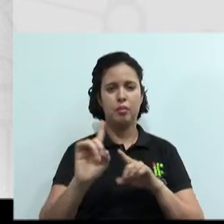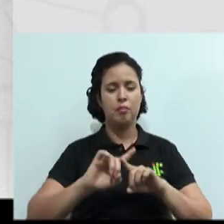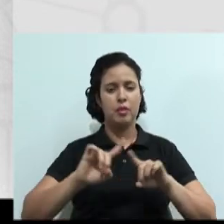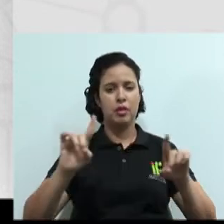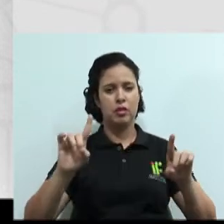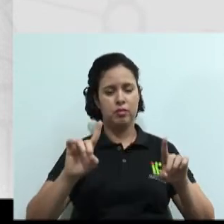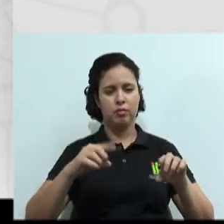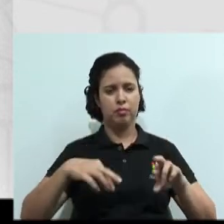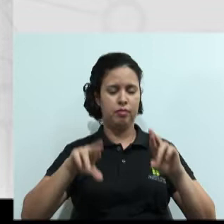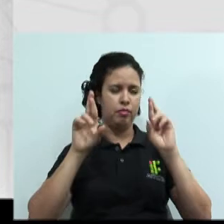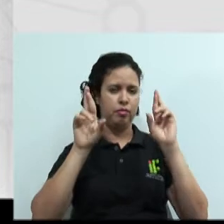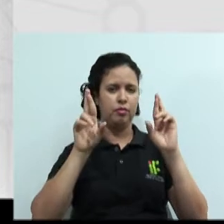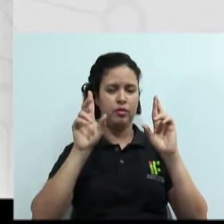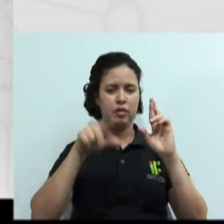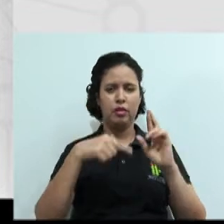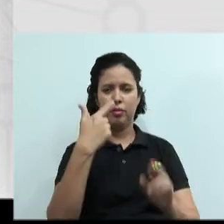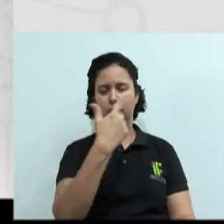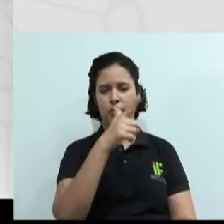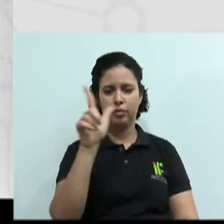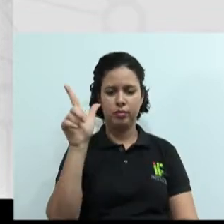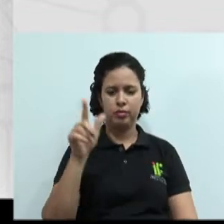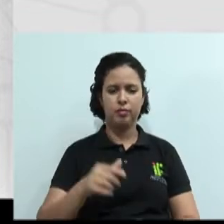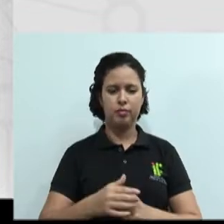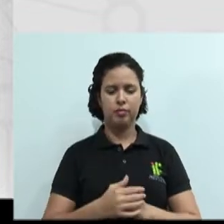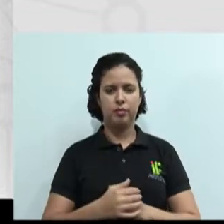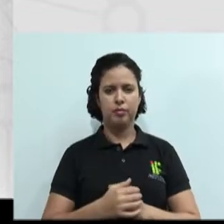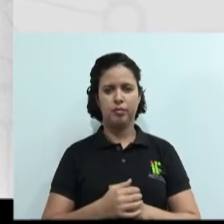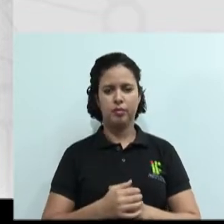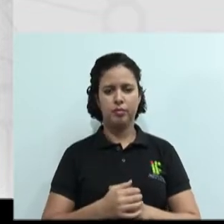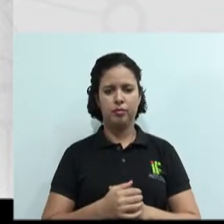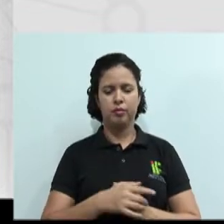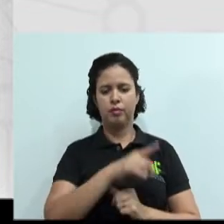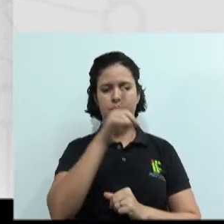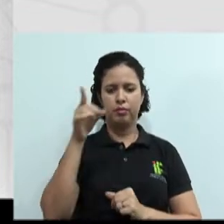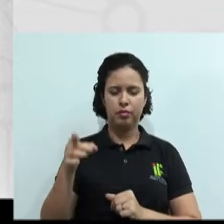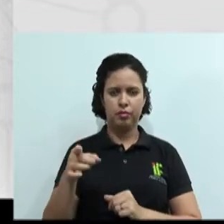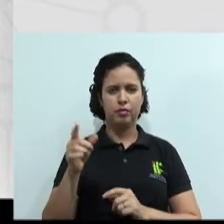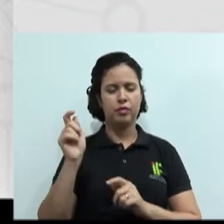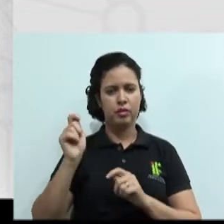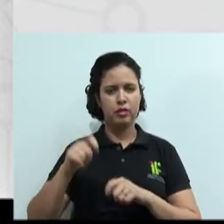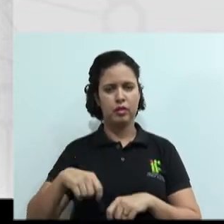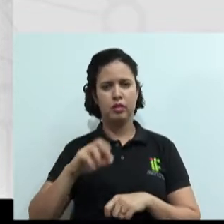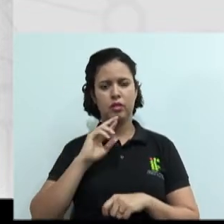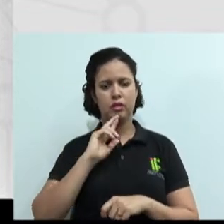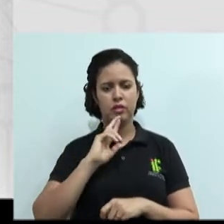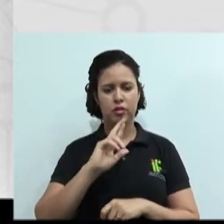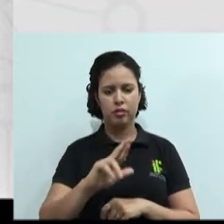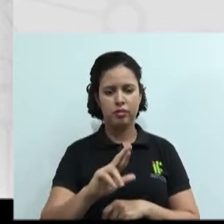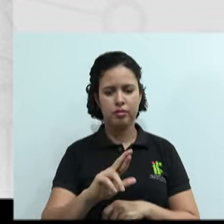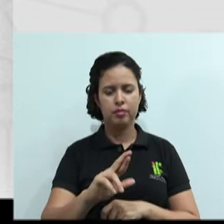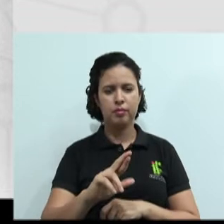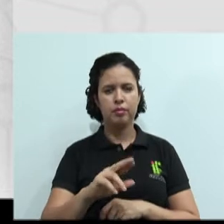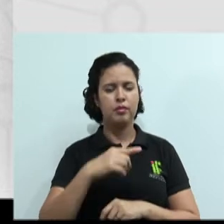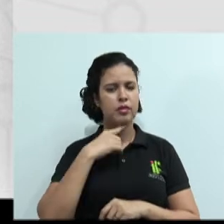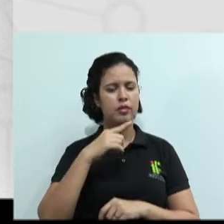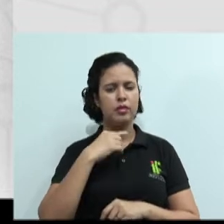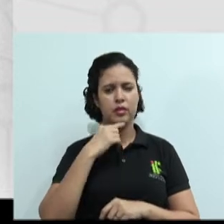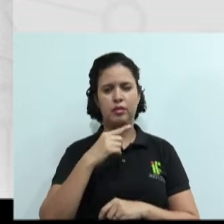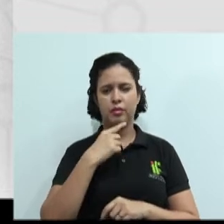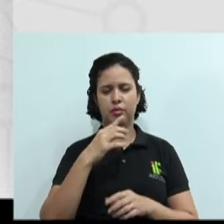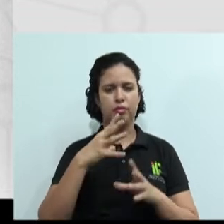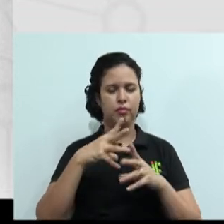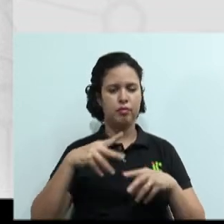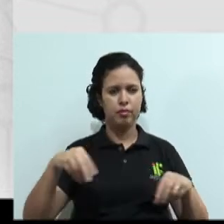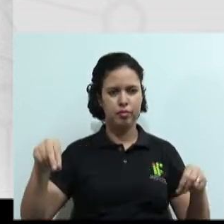é um terceiro. E na arbitragem, o seu resultado pode não resolver o conflito. Então perceba aí